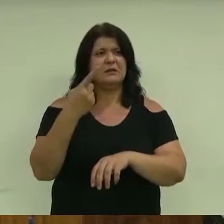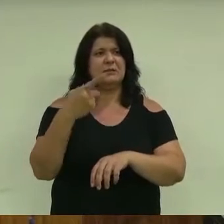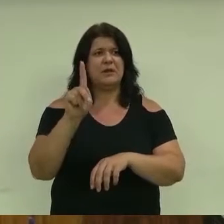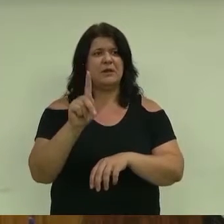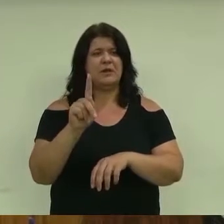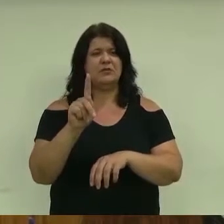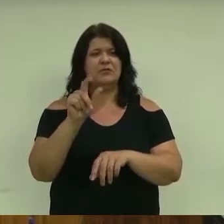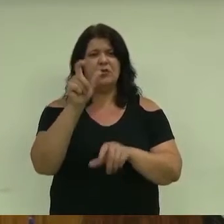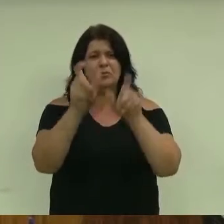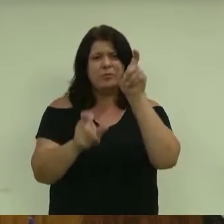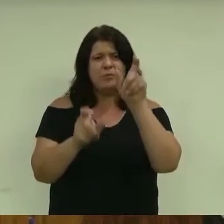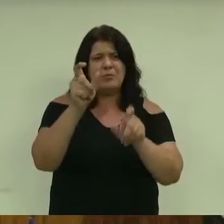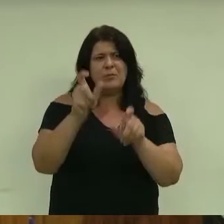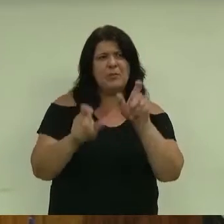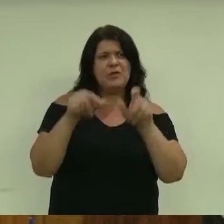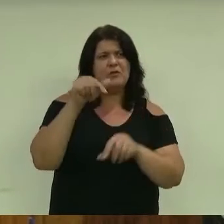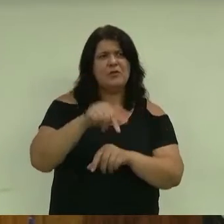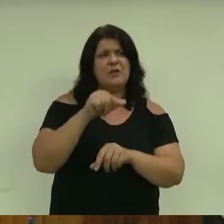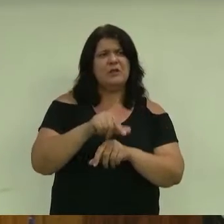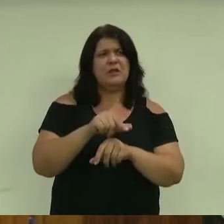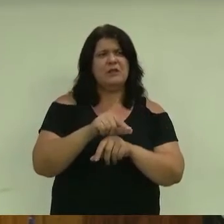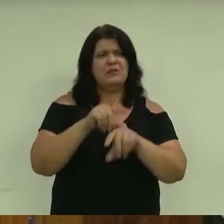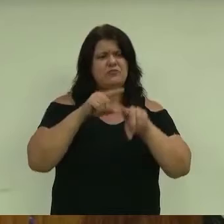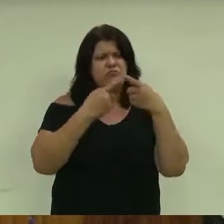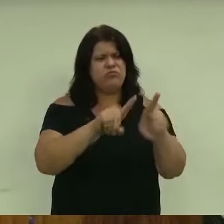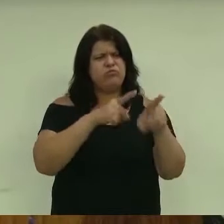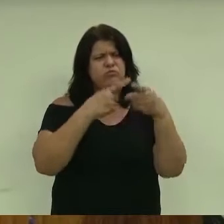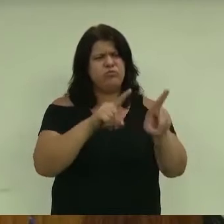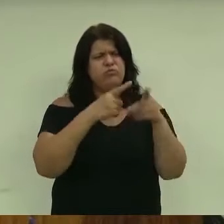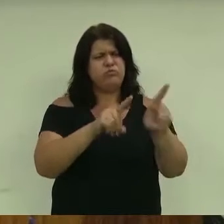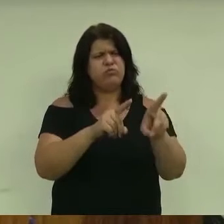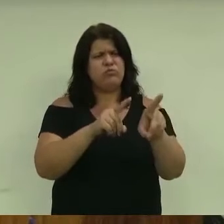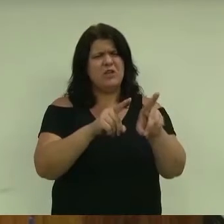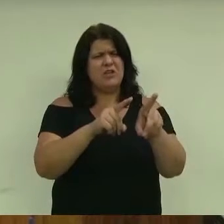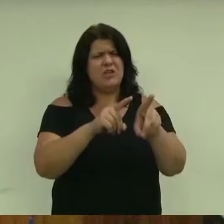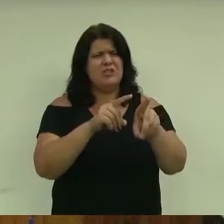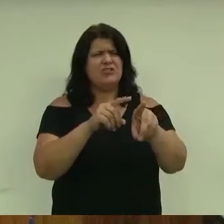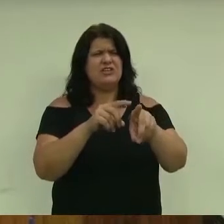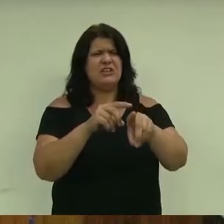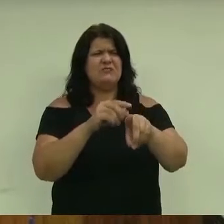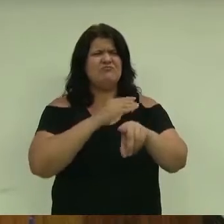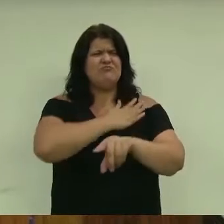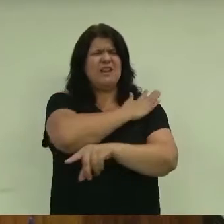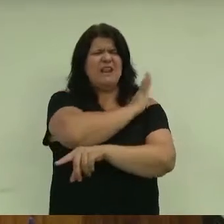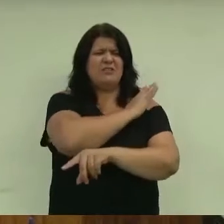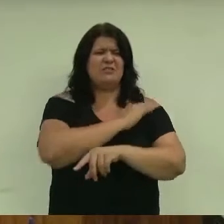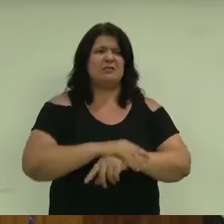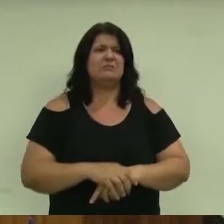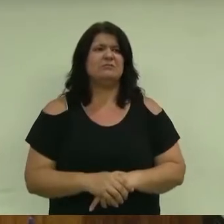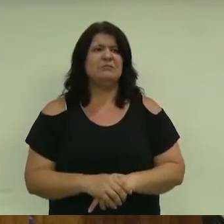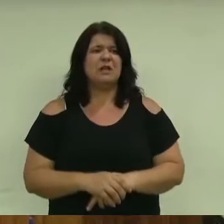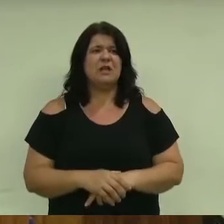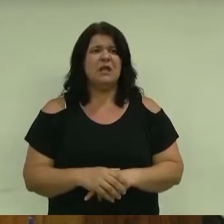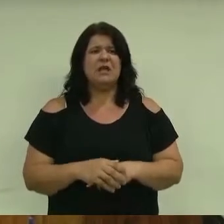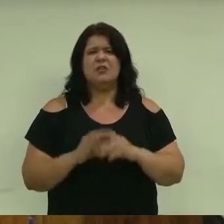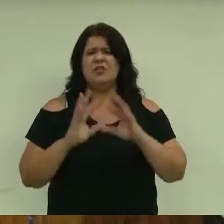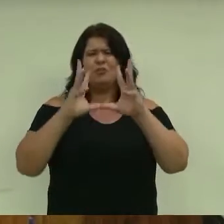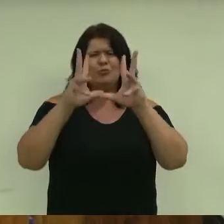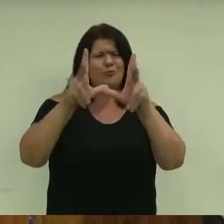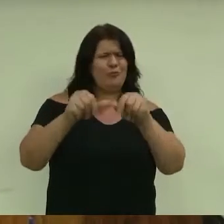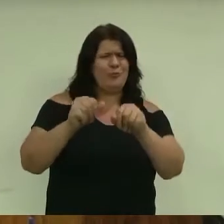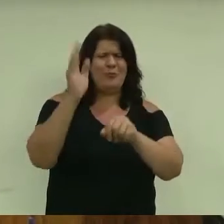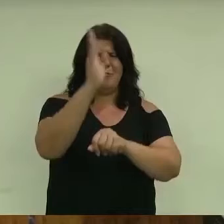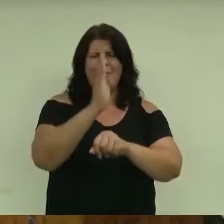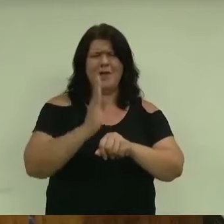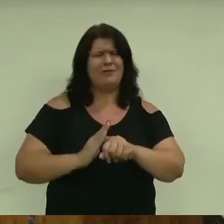munícipe foi agredido verbalmente com ofensas racistas. Episódios como esse ocorrem diariamente em todos os lugares do nosso país. E é